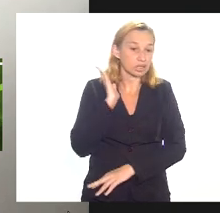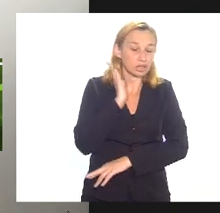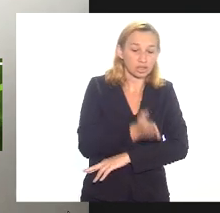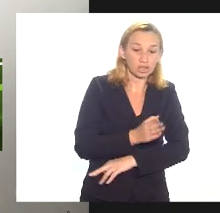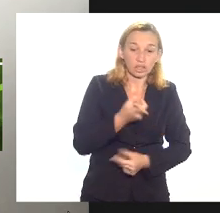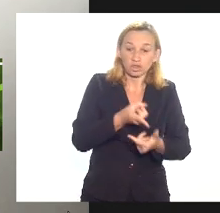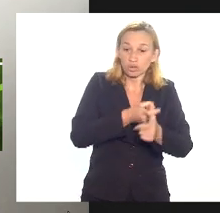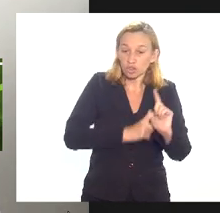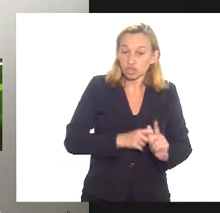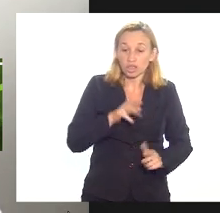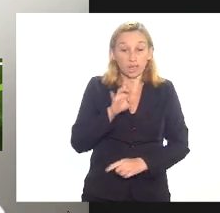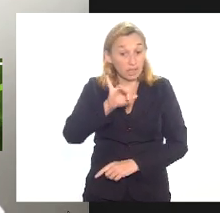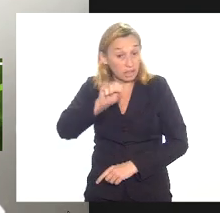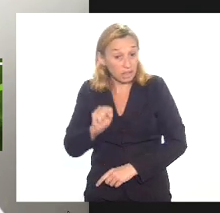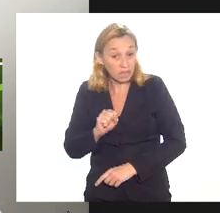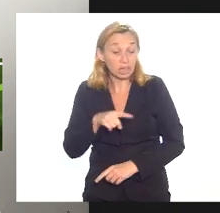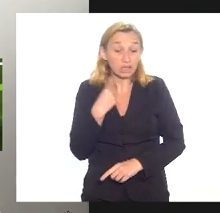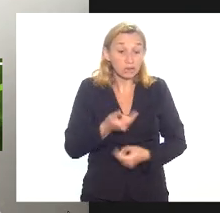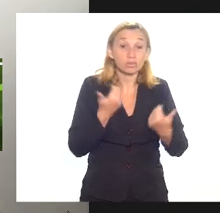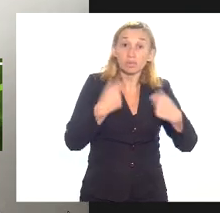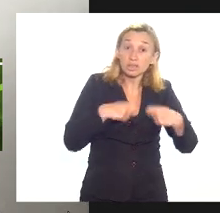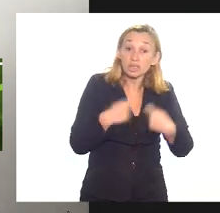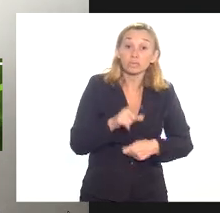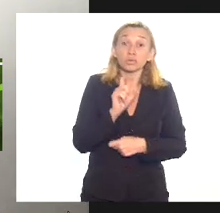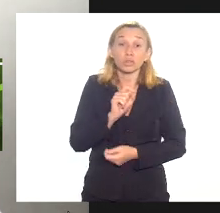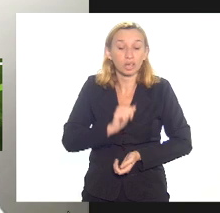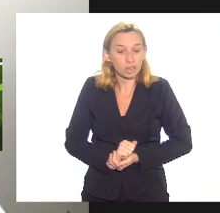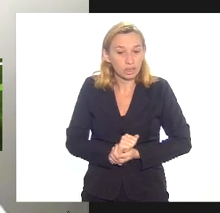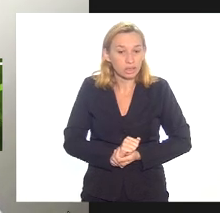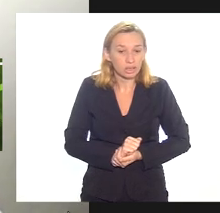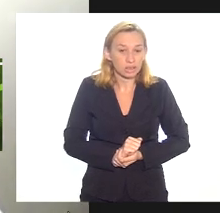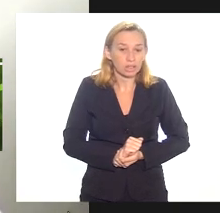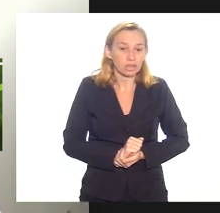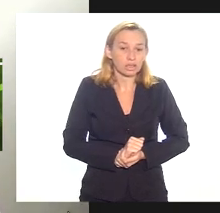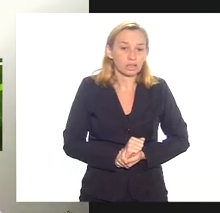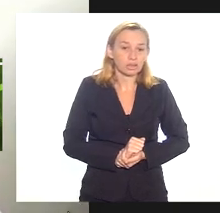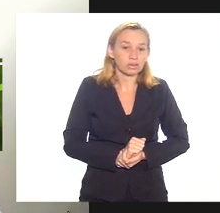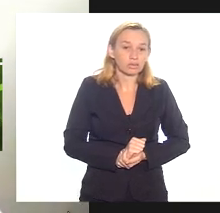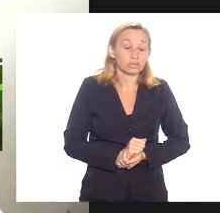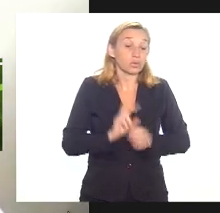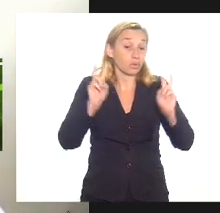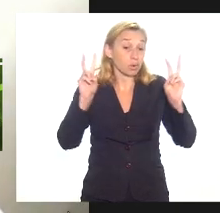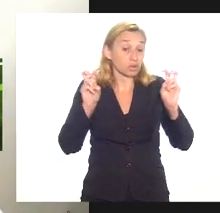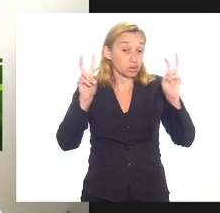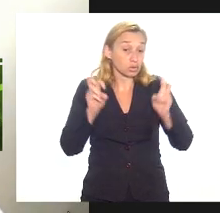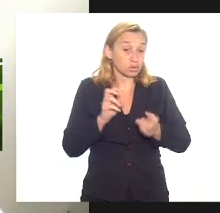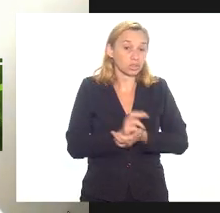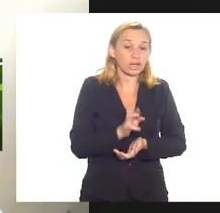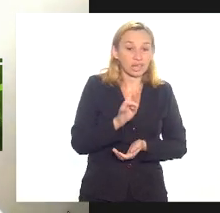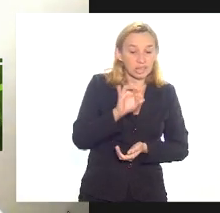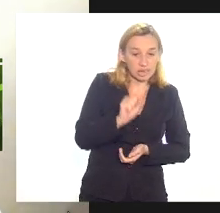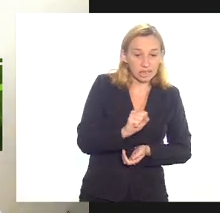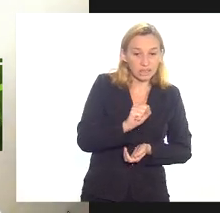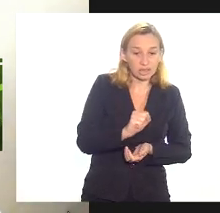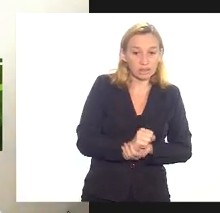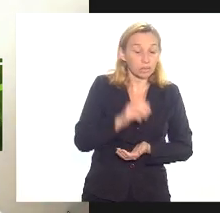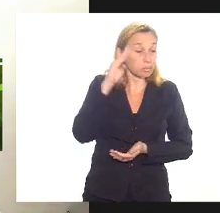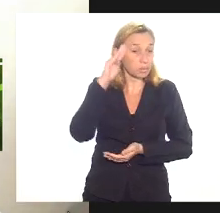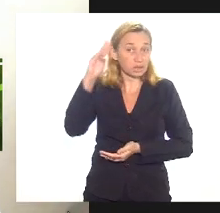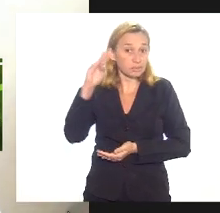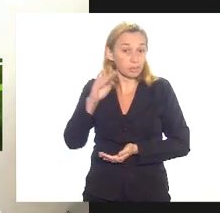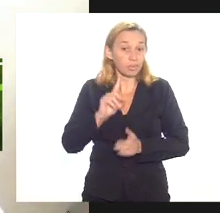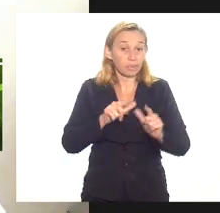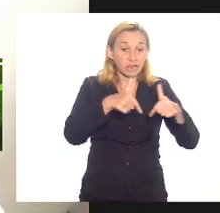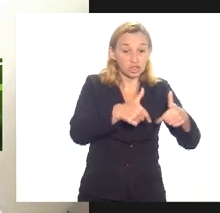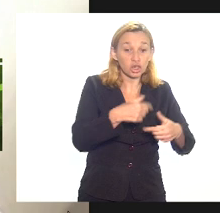dívida e receita que a gente precisa trazer a questão da receita como algo fundamental